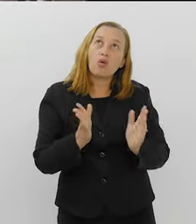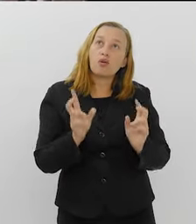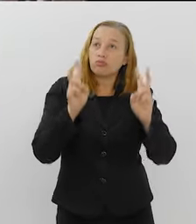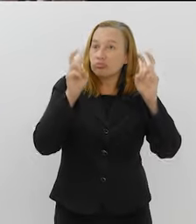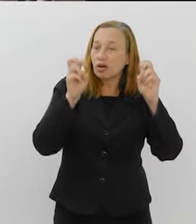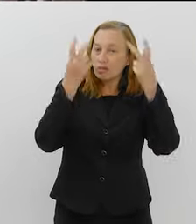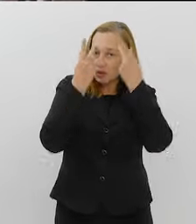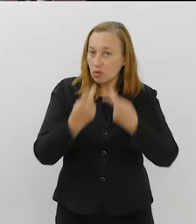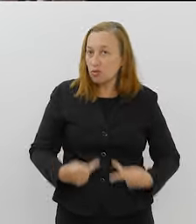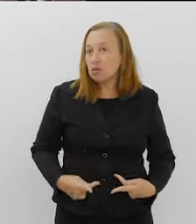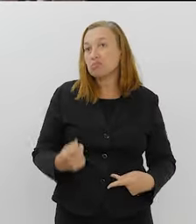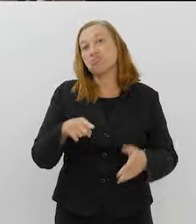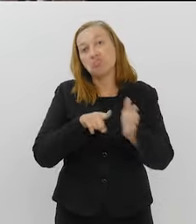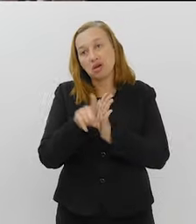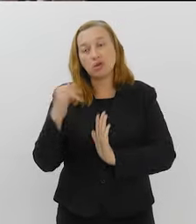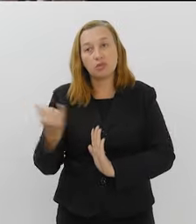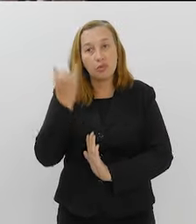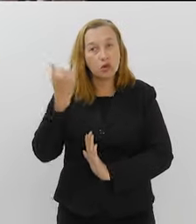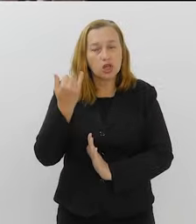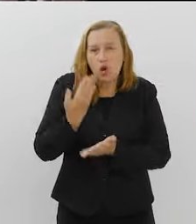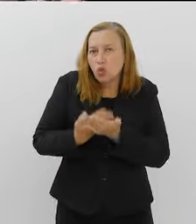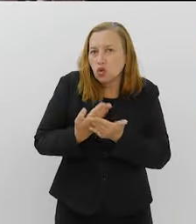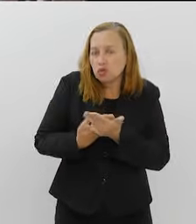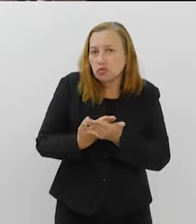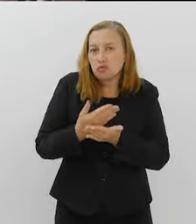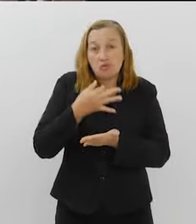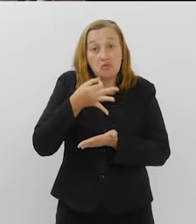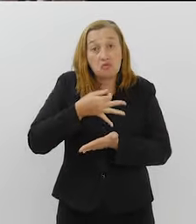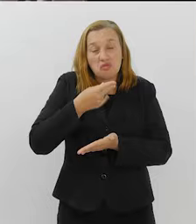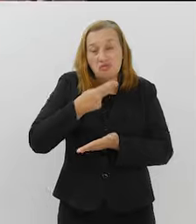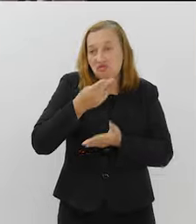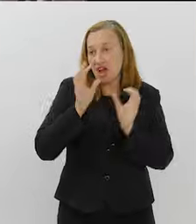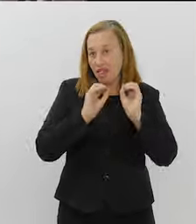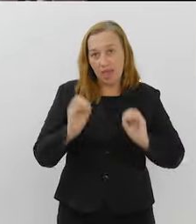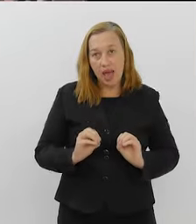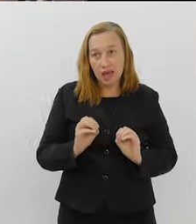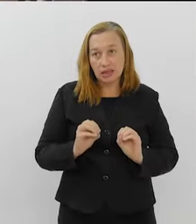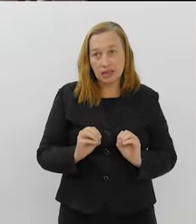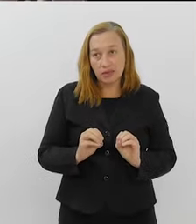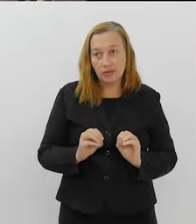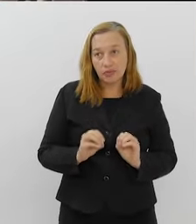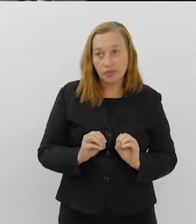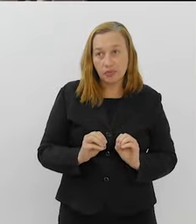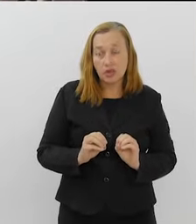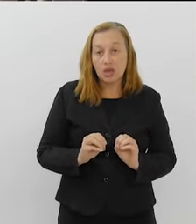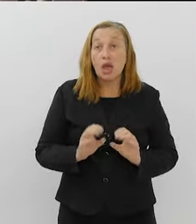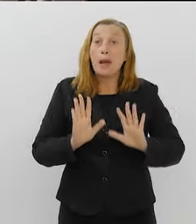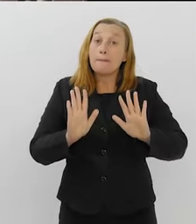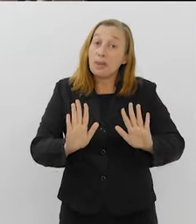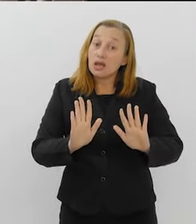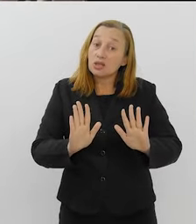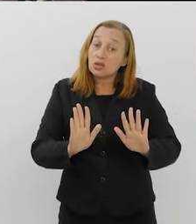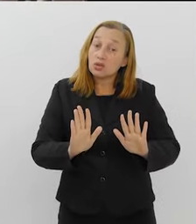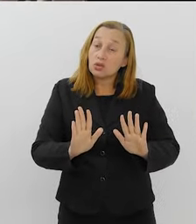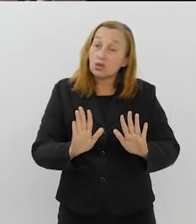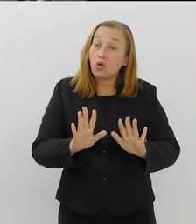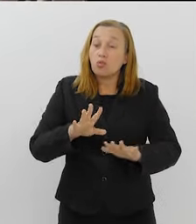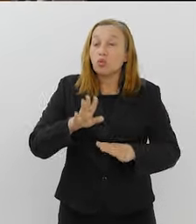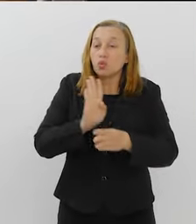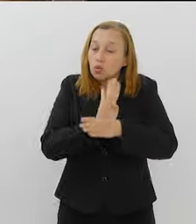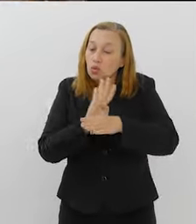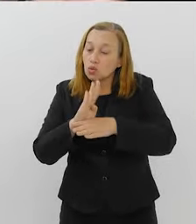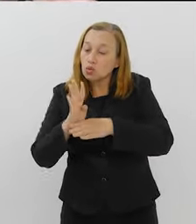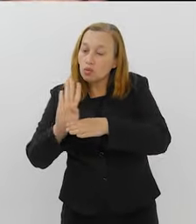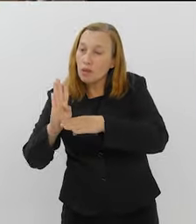É uma outra pergunta importante. O estudo também não disse. Porque ele viu um tubarão, mas como ele é fonte de alimento, será